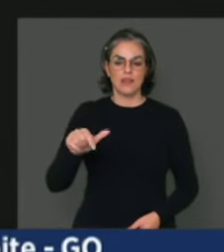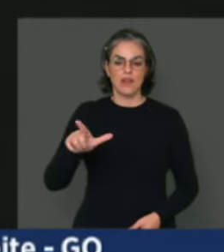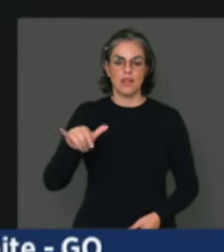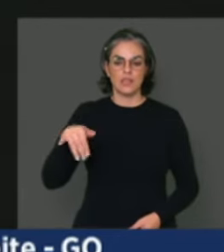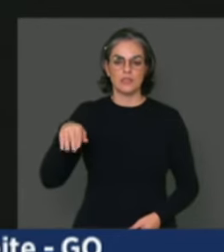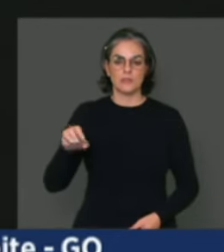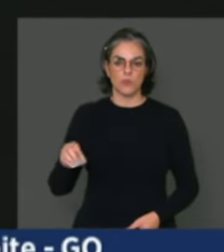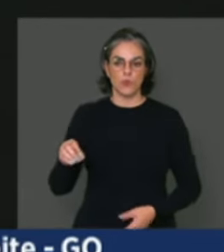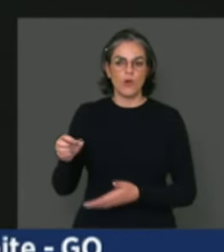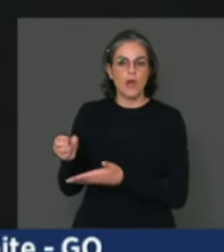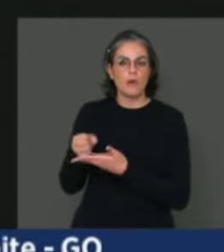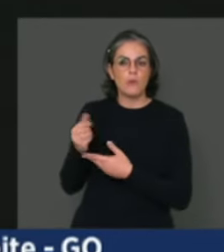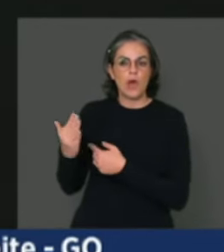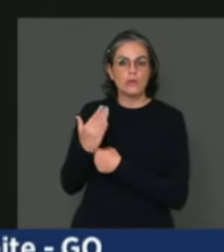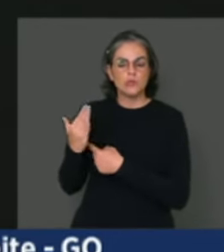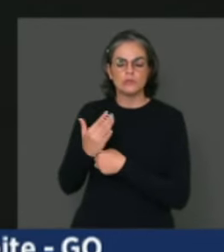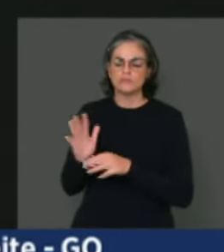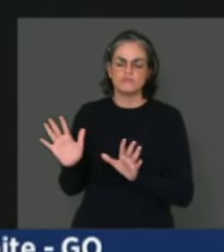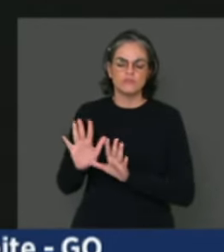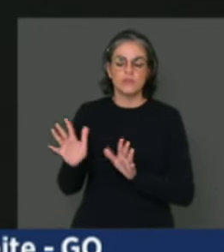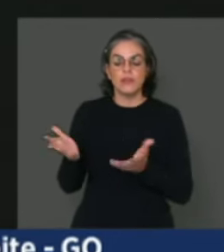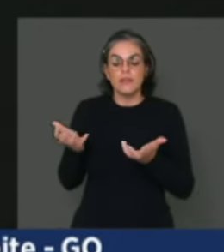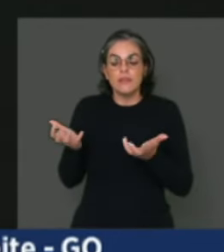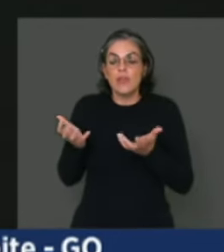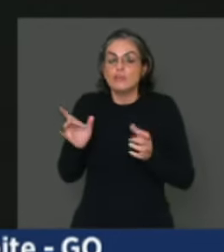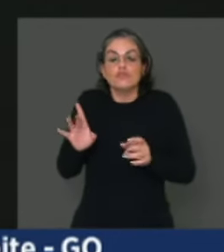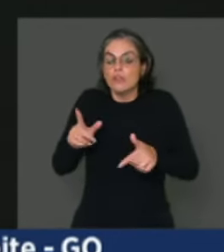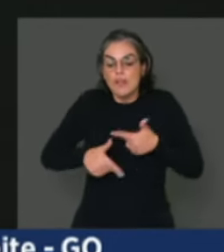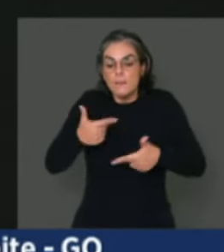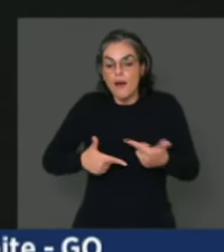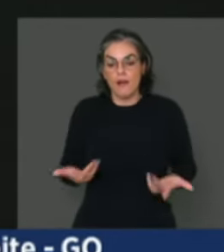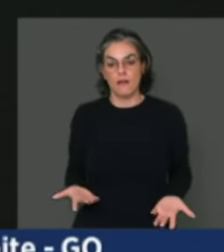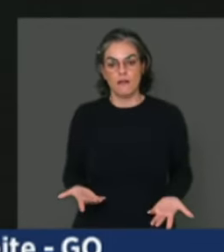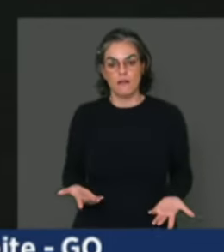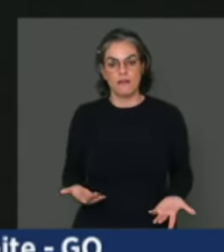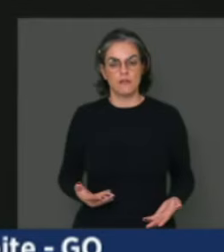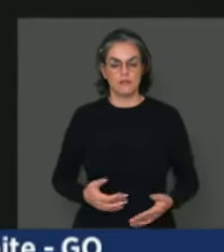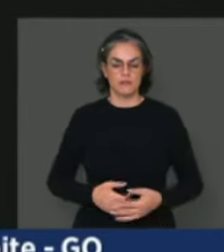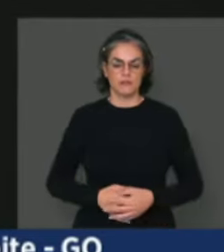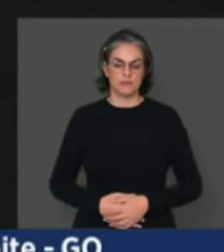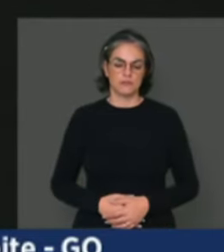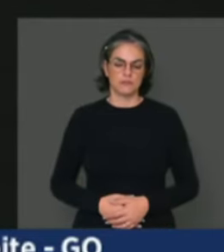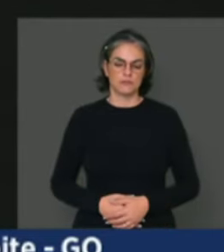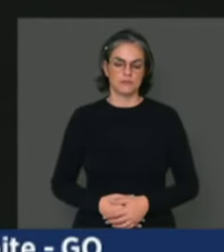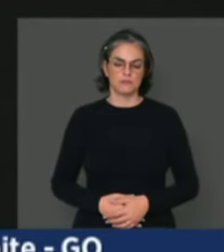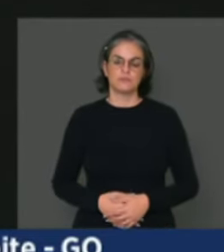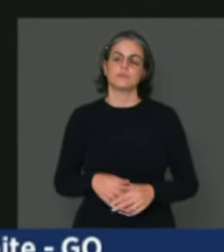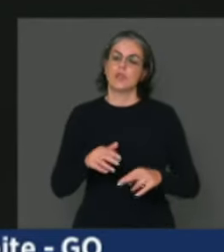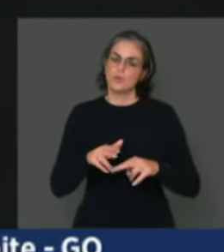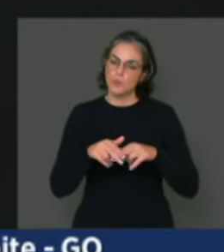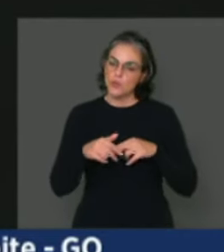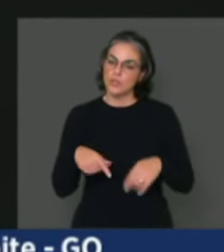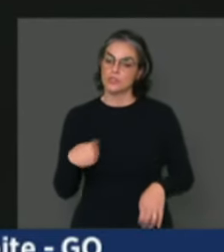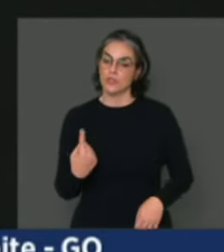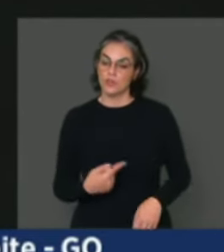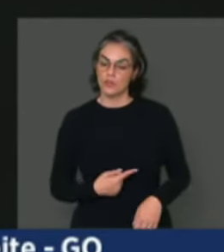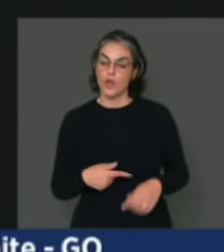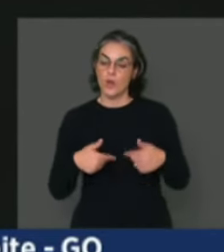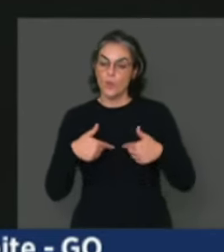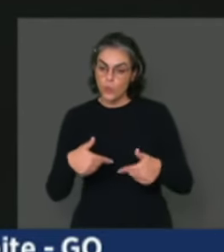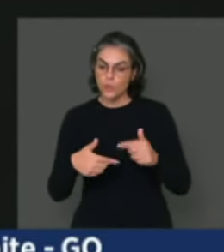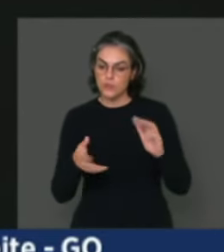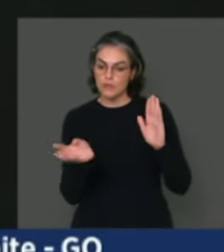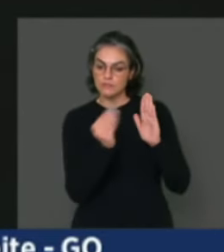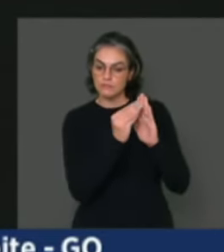trabalho. E, nesta visão, levamos pautas, através